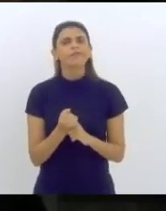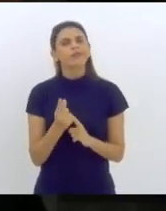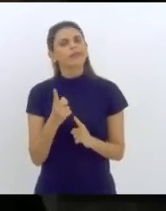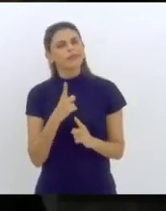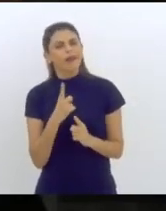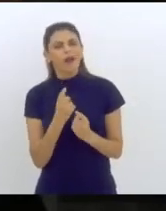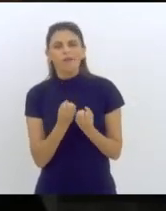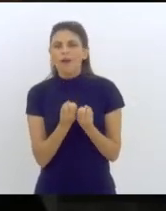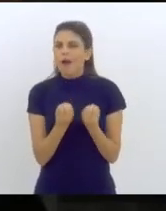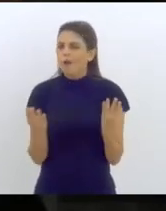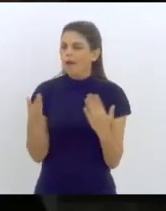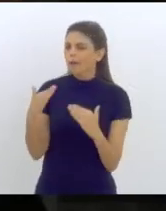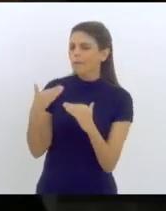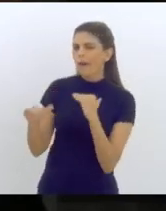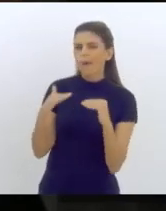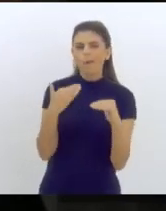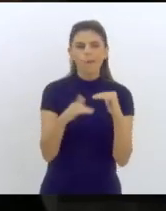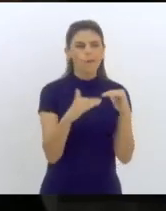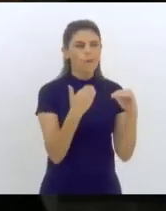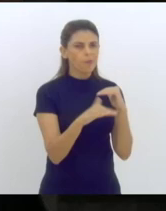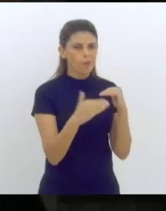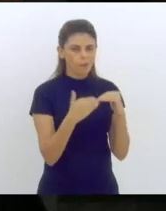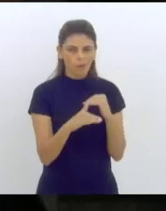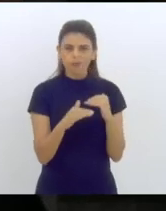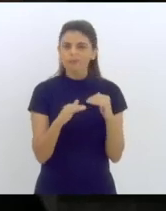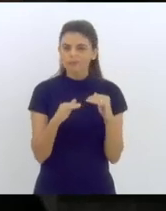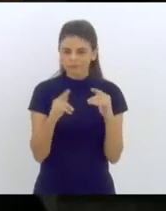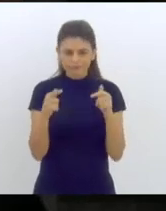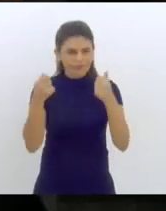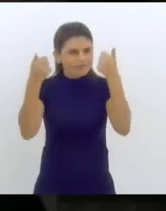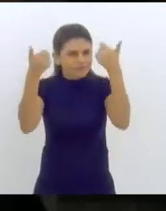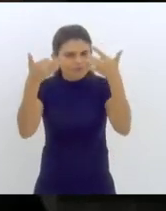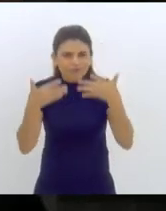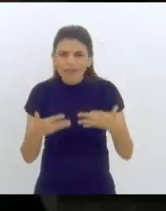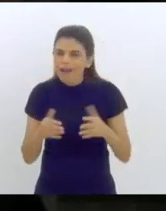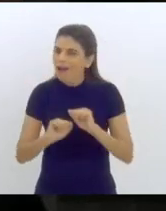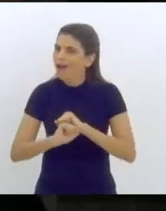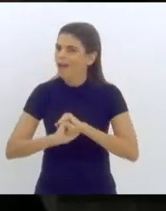plano, senhora presidente, são muito claras.